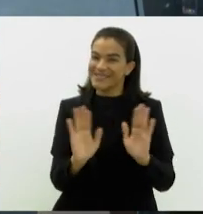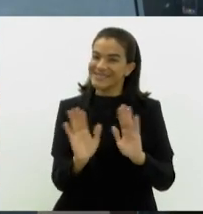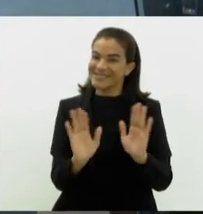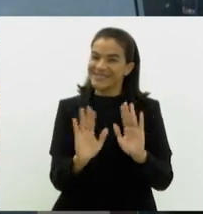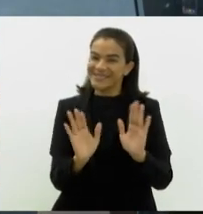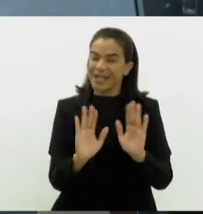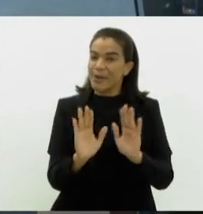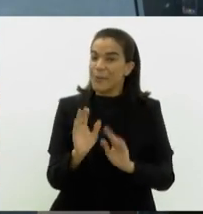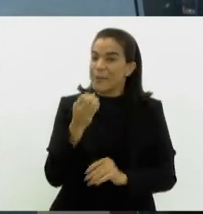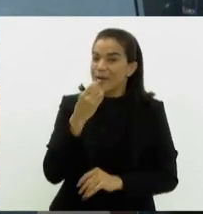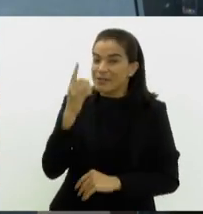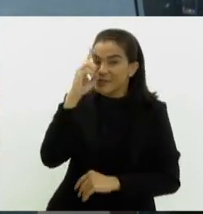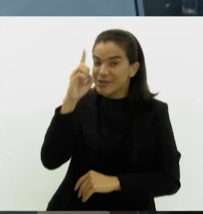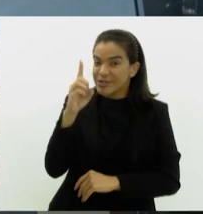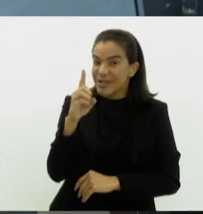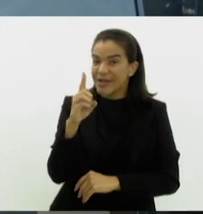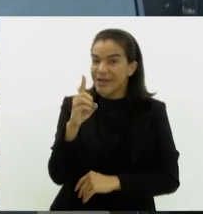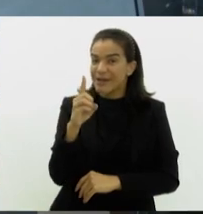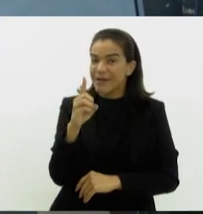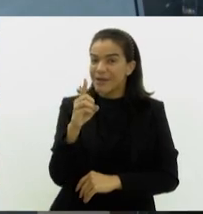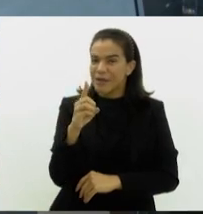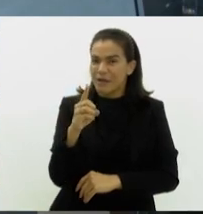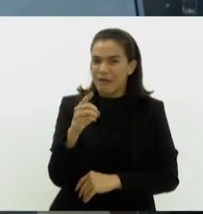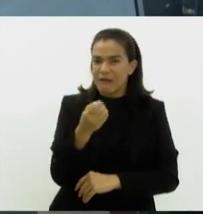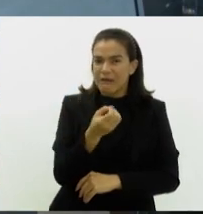Bom dia, PV. Bom dia, Vicente.